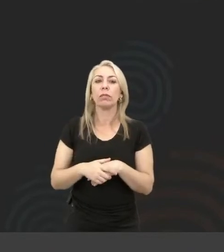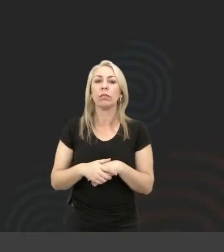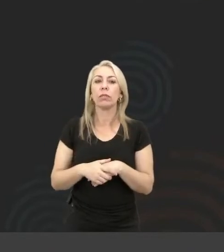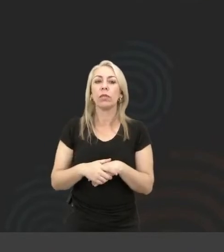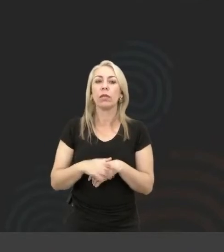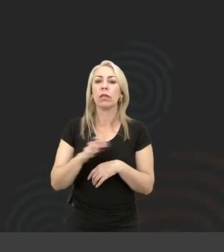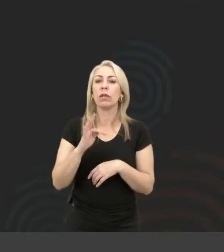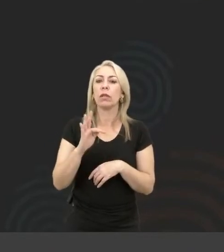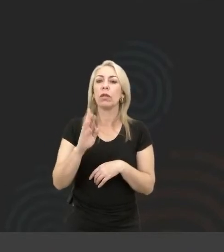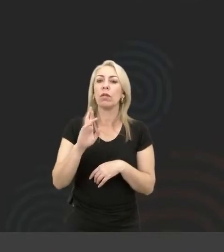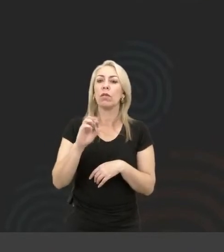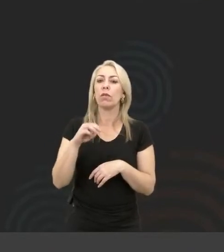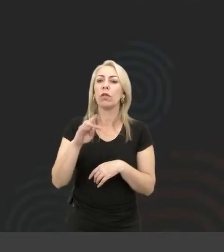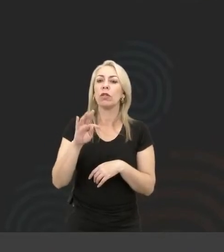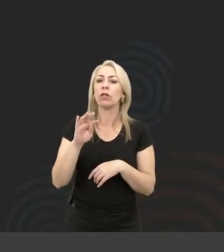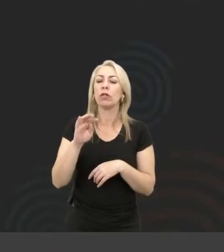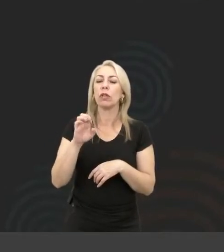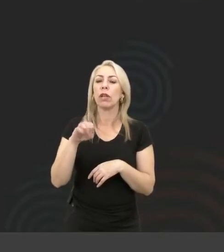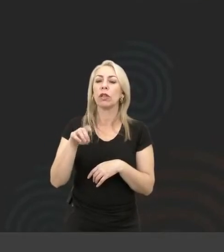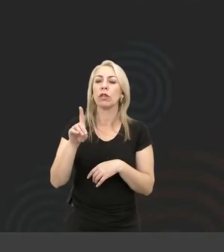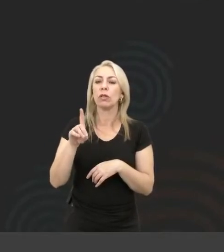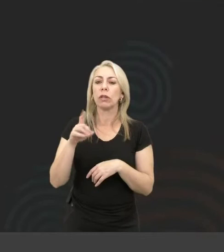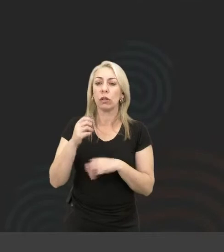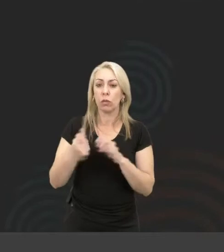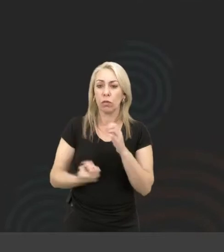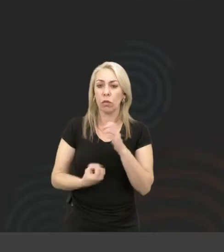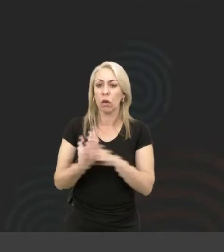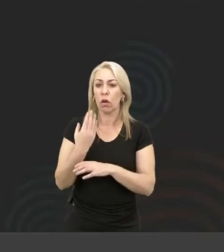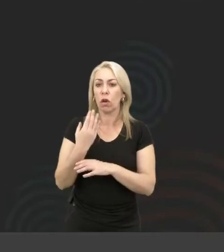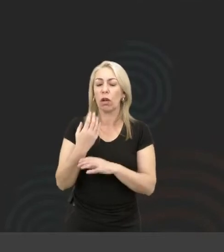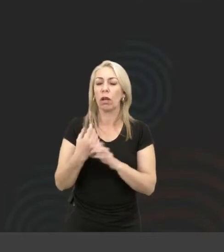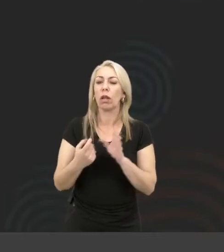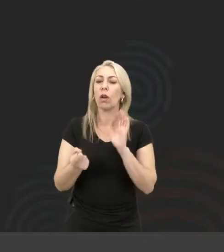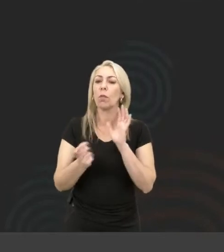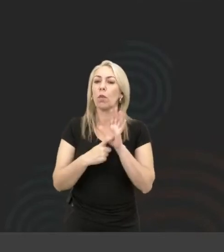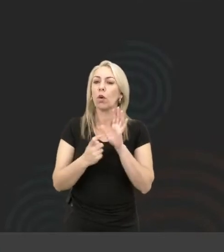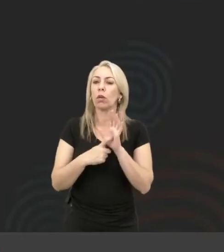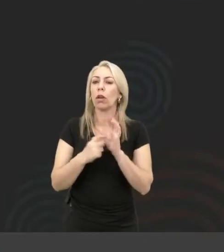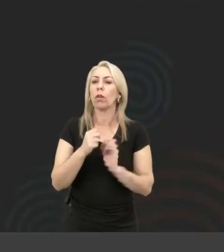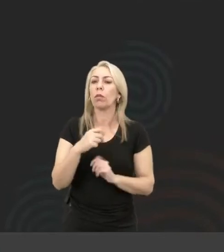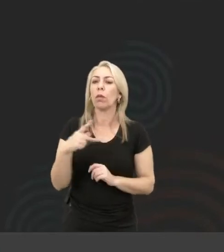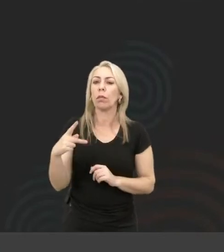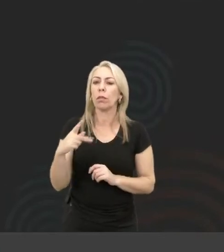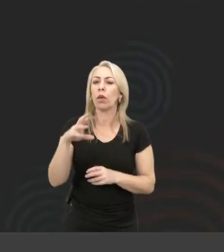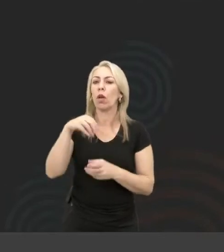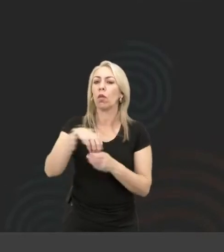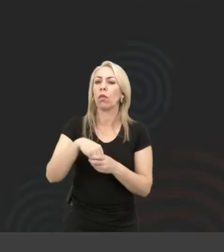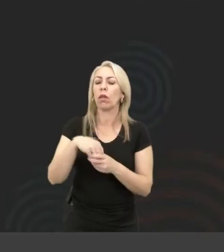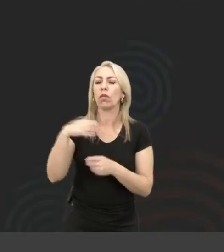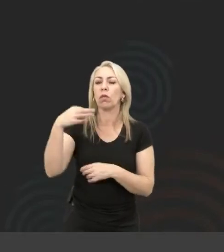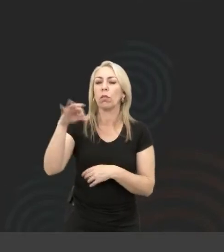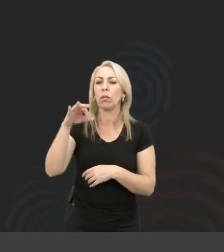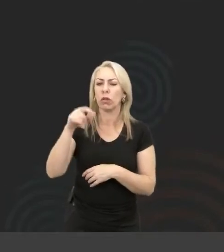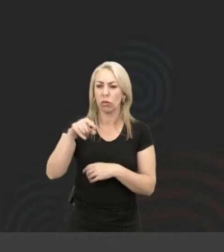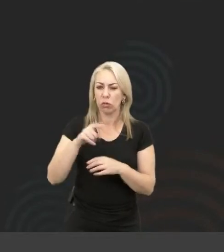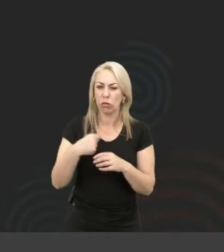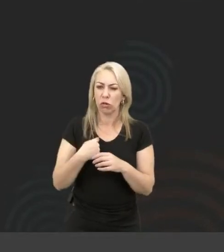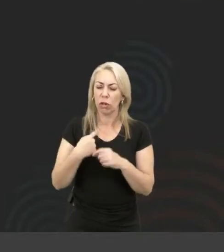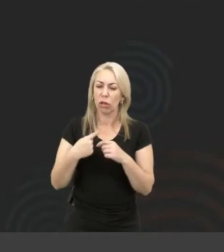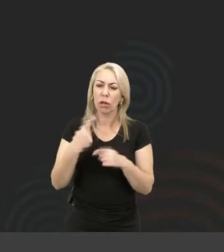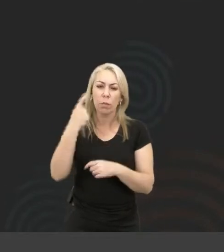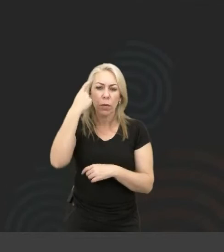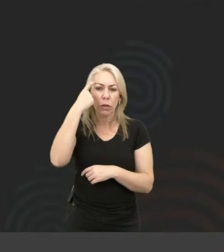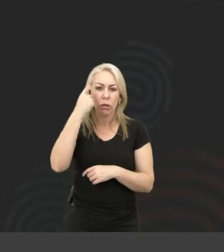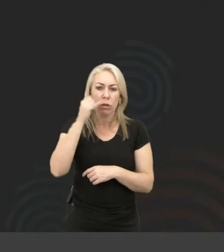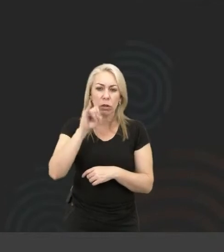Você já se perguntou se quando você foi construir um botão pra um aplicativo, ou dentro de uma página, você já se perguntou se